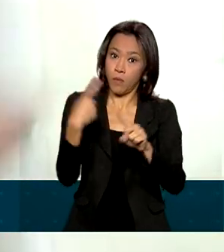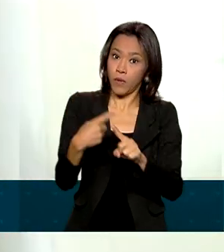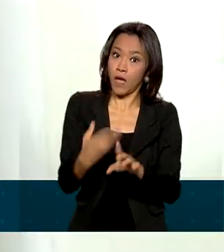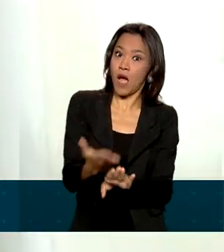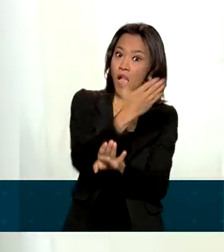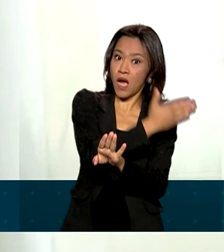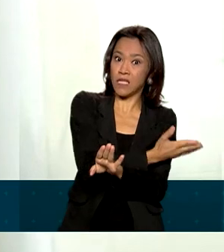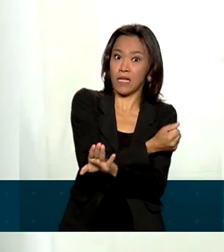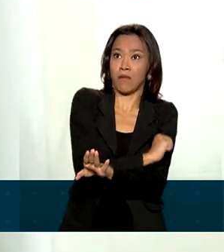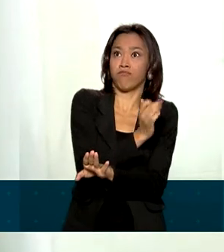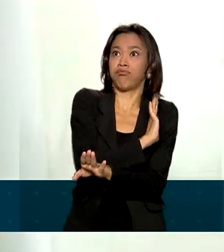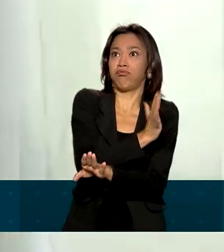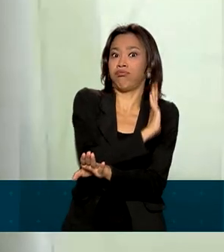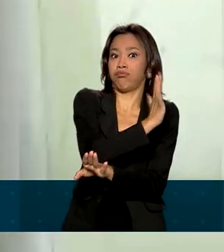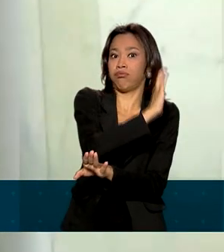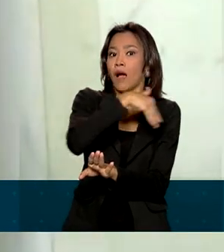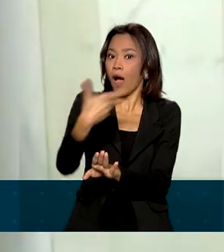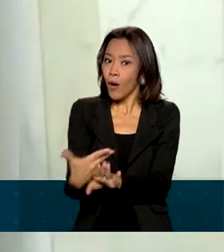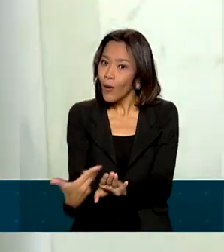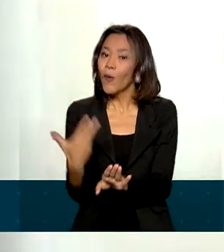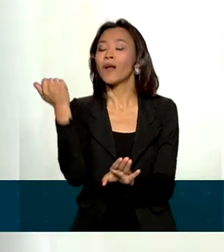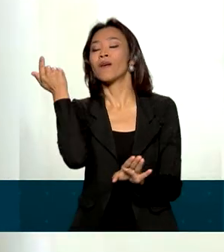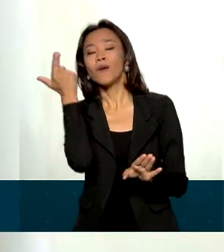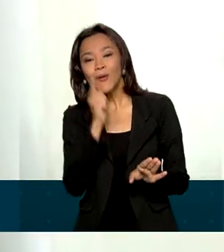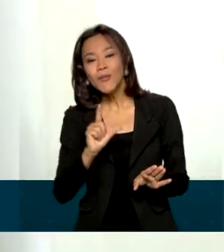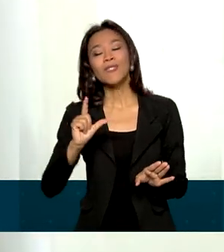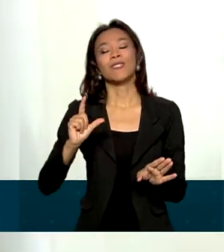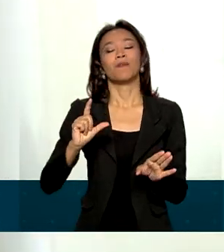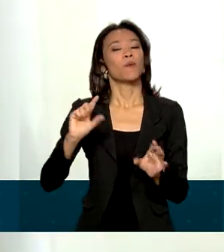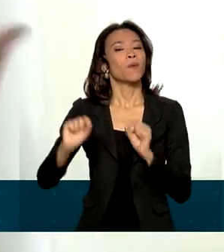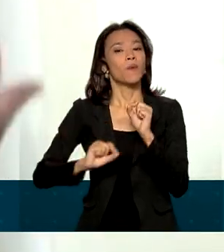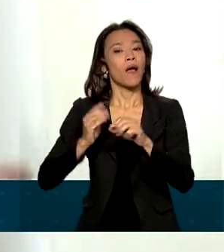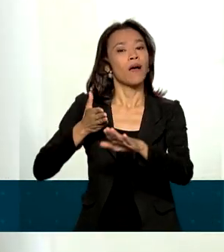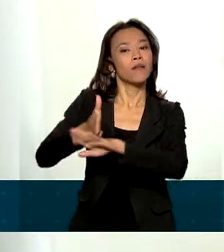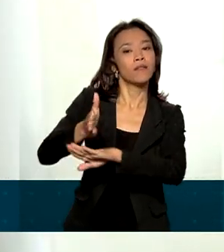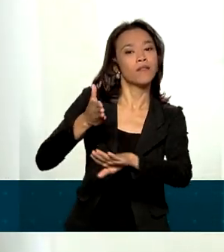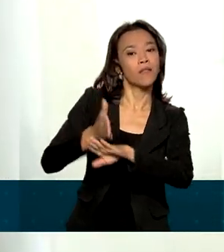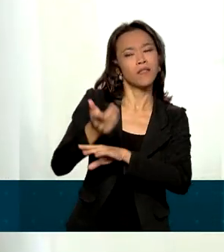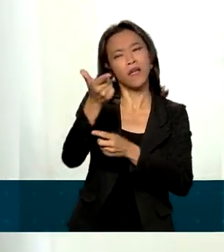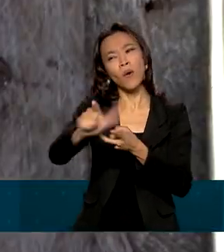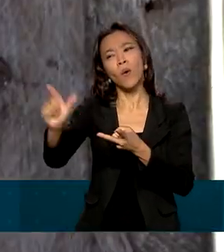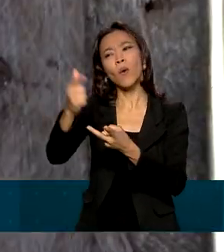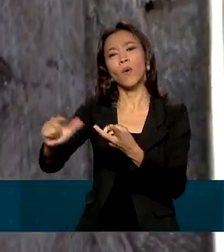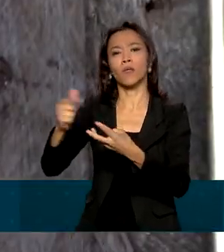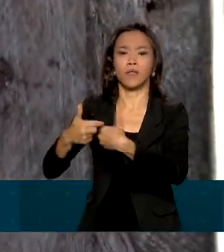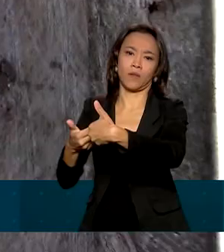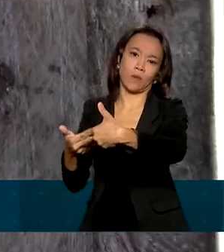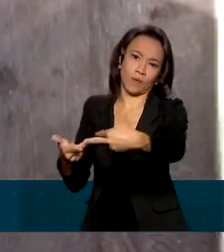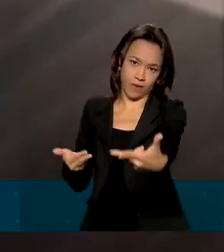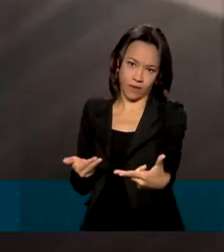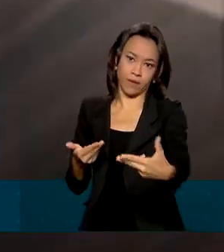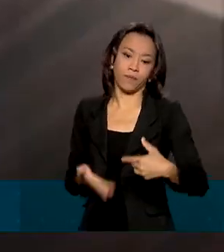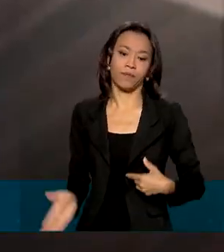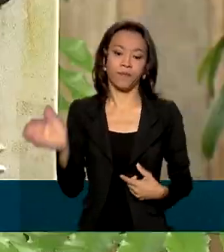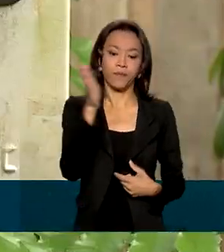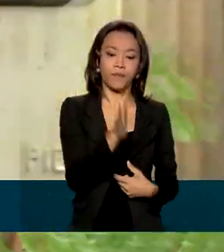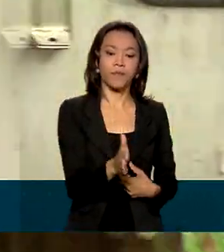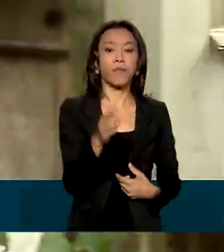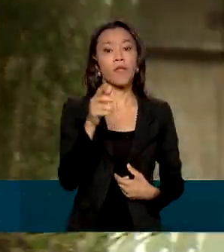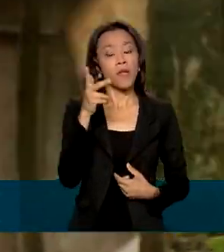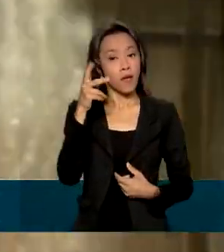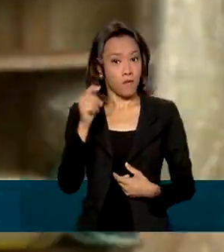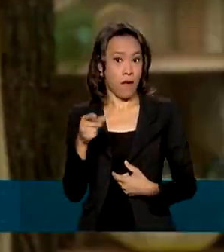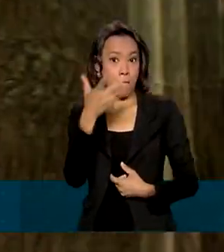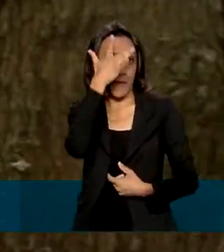onerava já possibilita a gente ter acesso a outros itens. A partir de agora, pessoas como